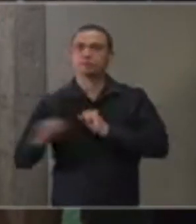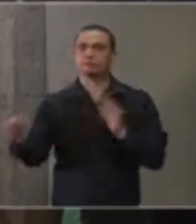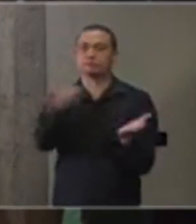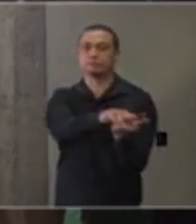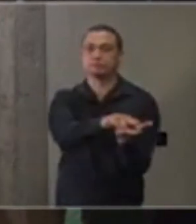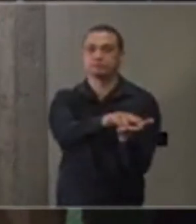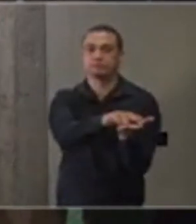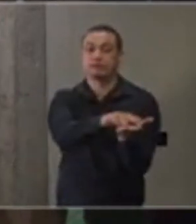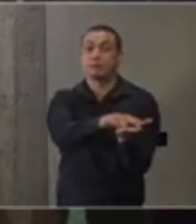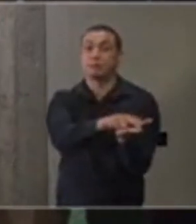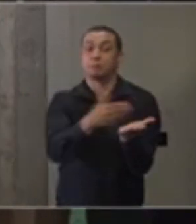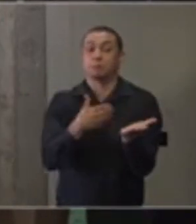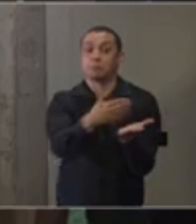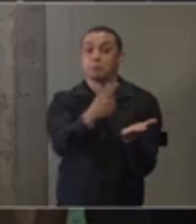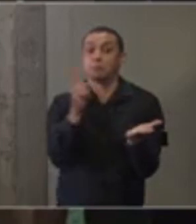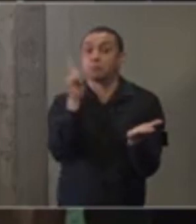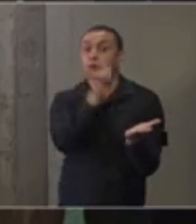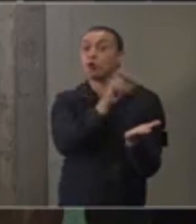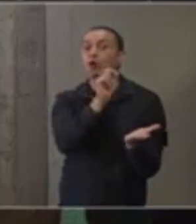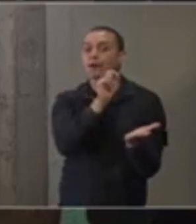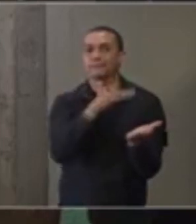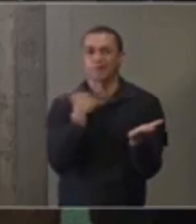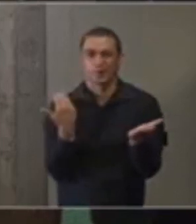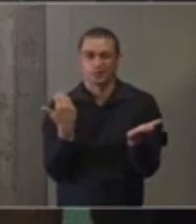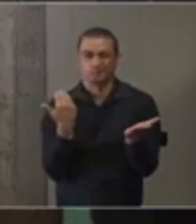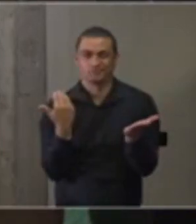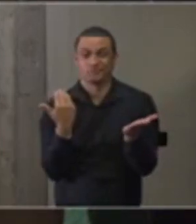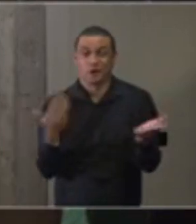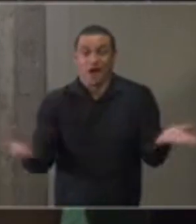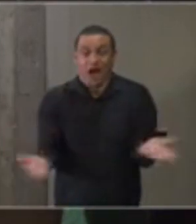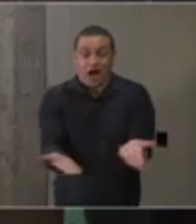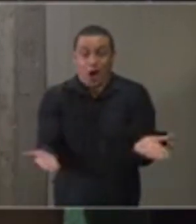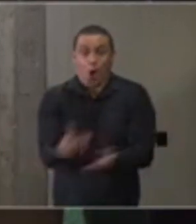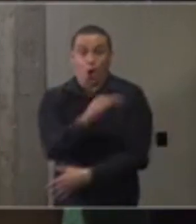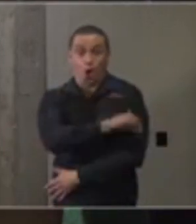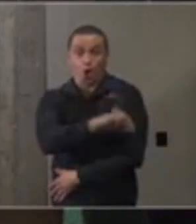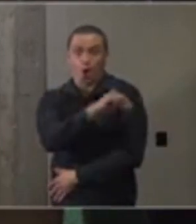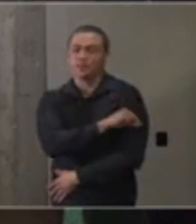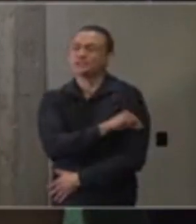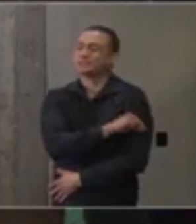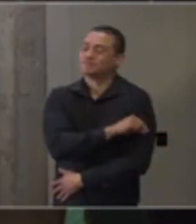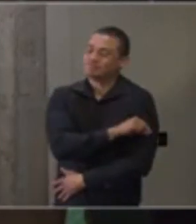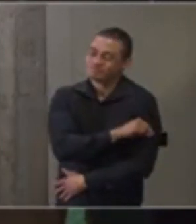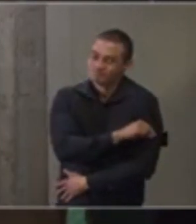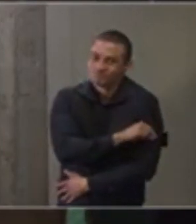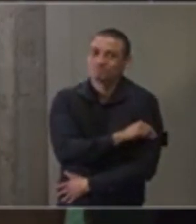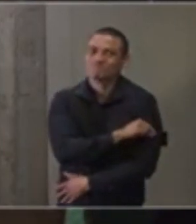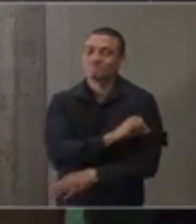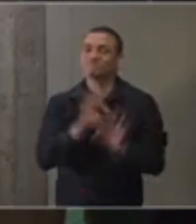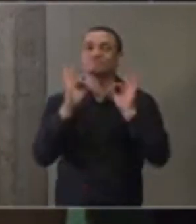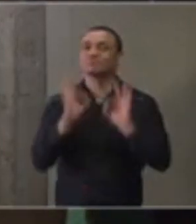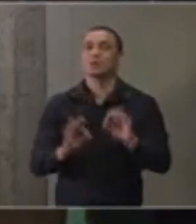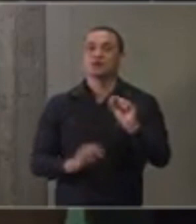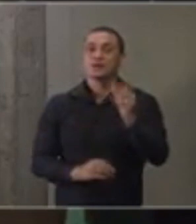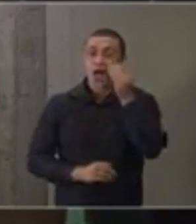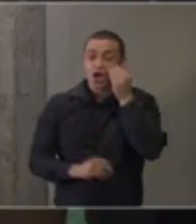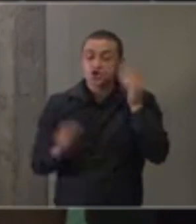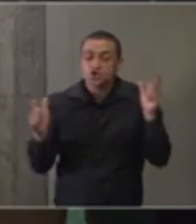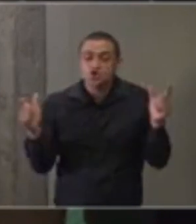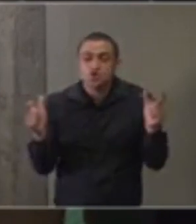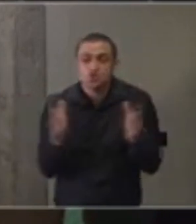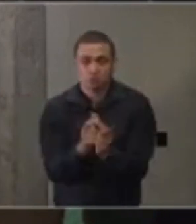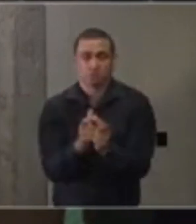vão à óbito. Então, uma vacina, nesse momento, governador, ela vem para diminuir